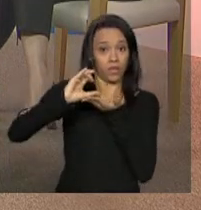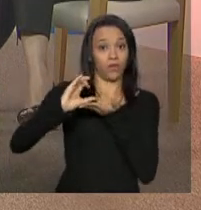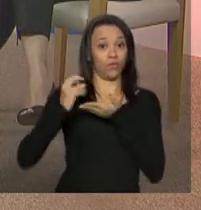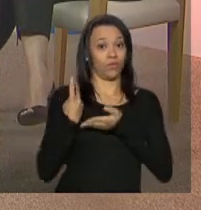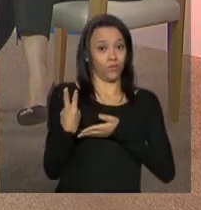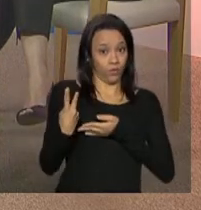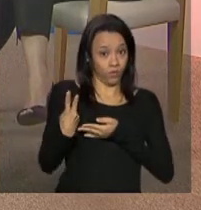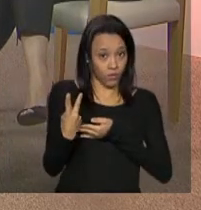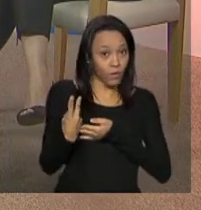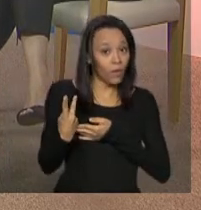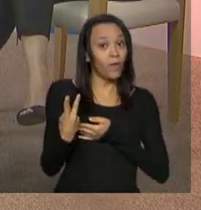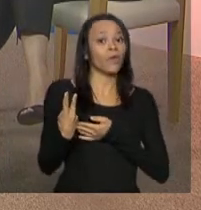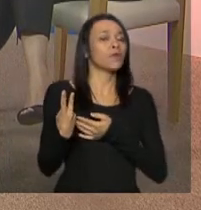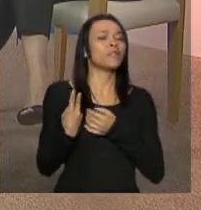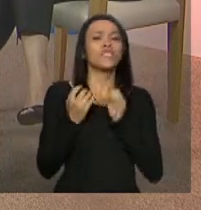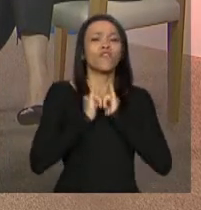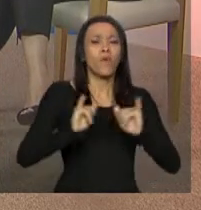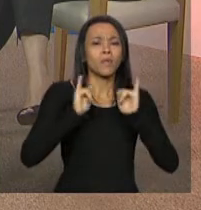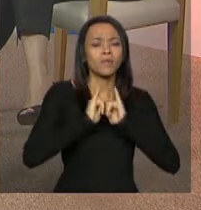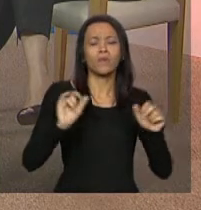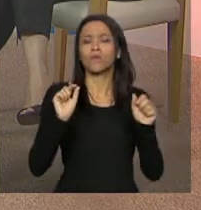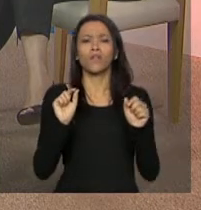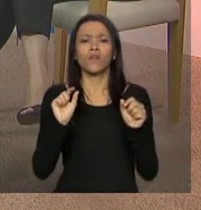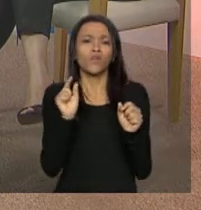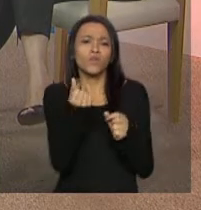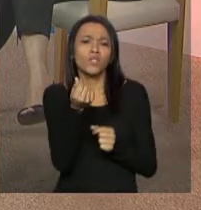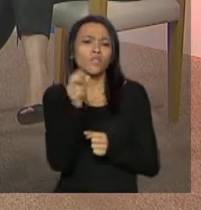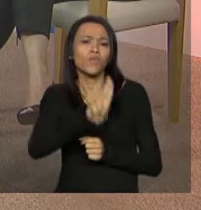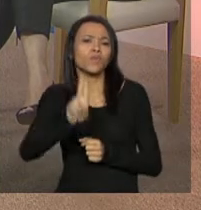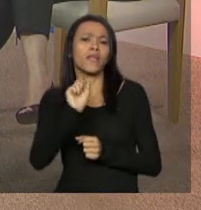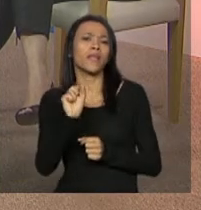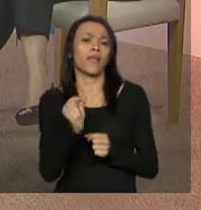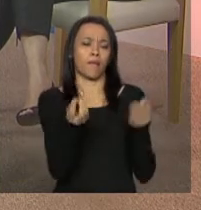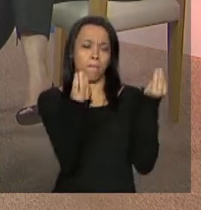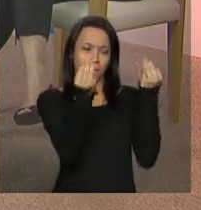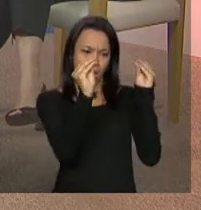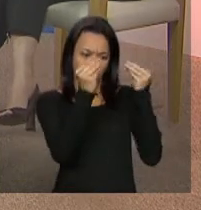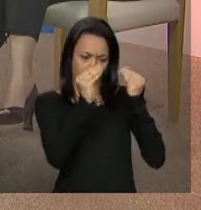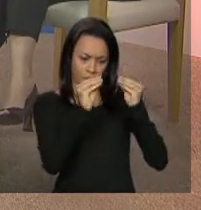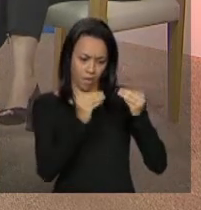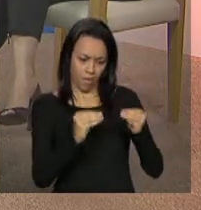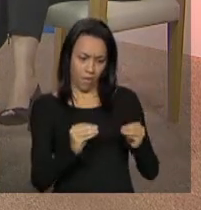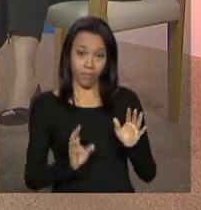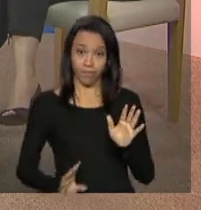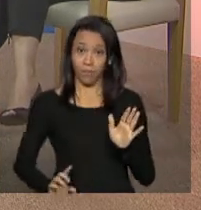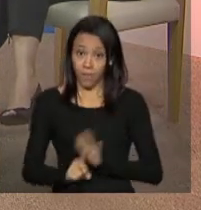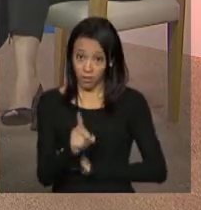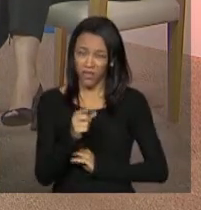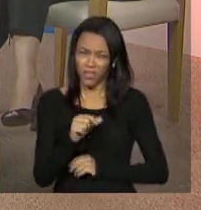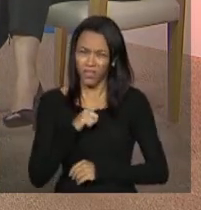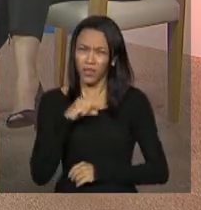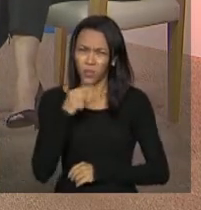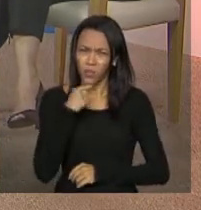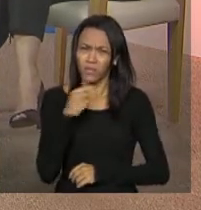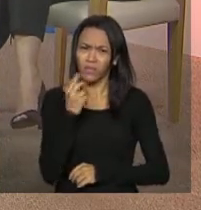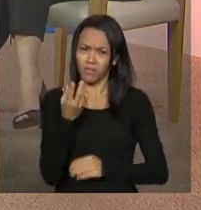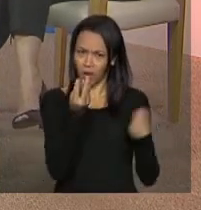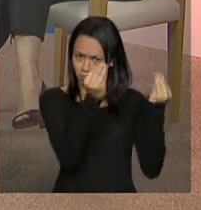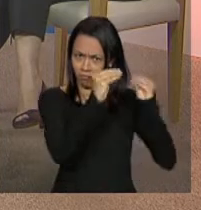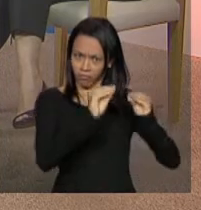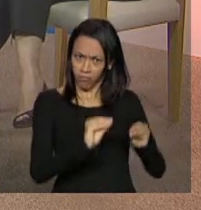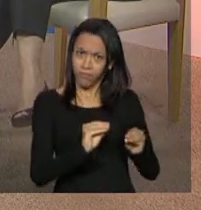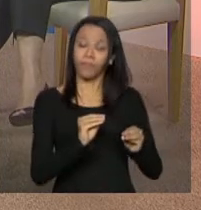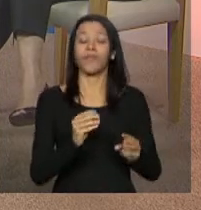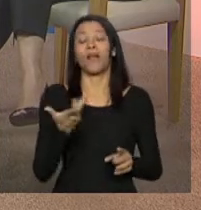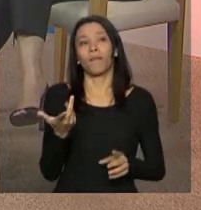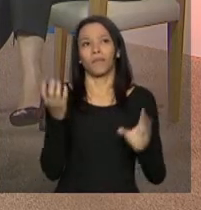dar todas essas informações de como foi utilizado o recurso. Existem ainda muitas dúvidas? Sobre esse assunto da prestação de